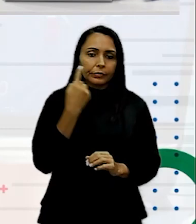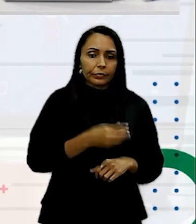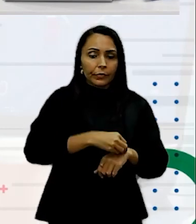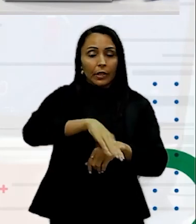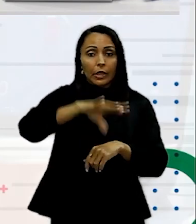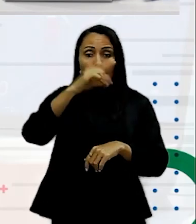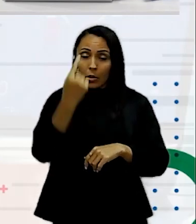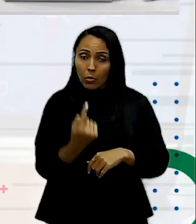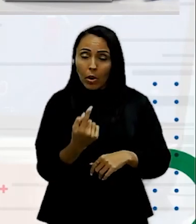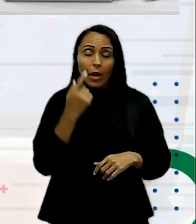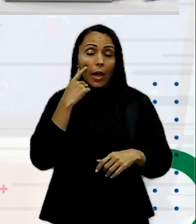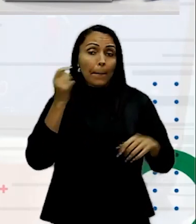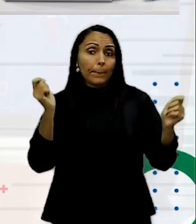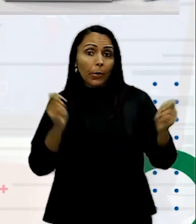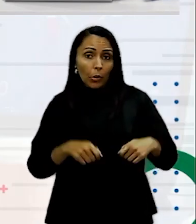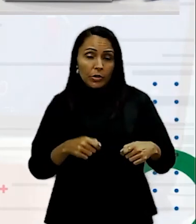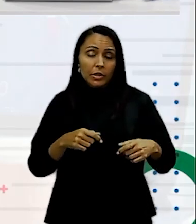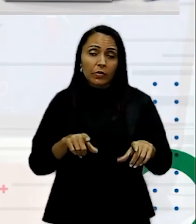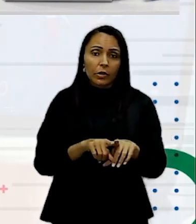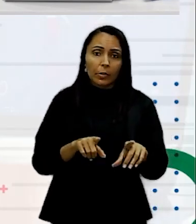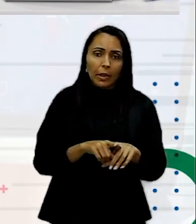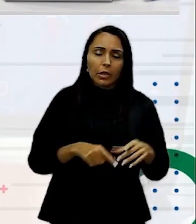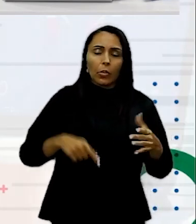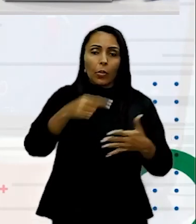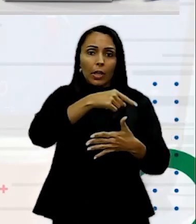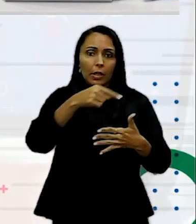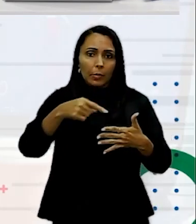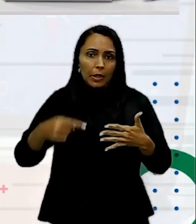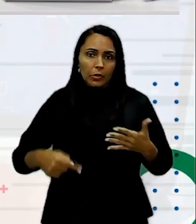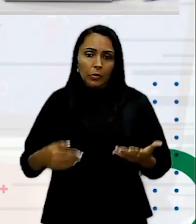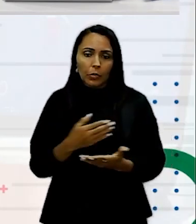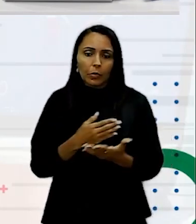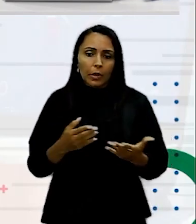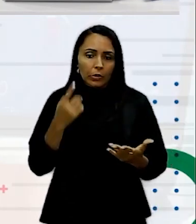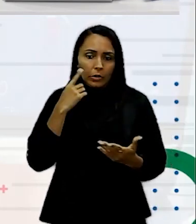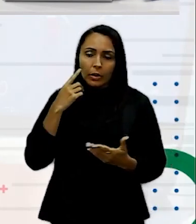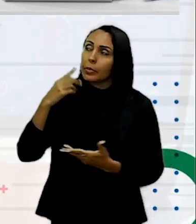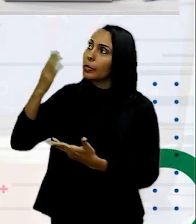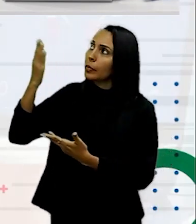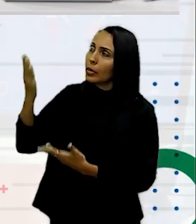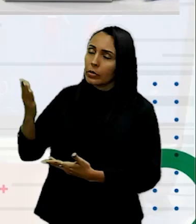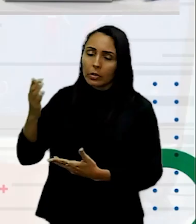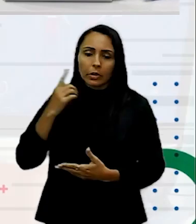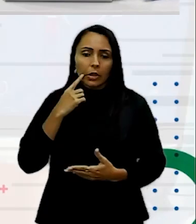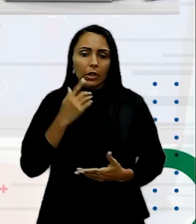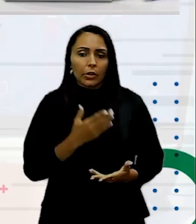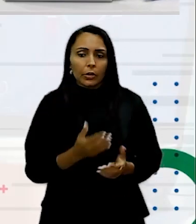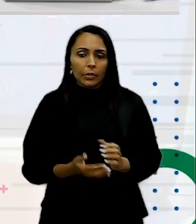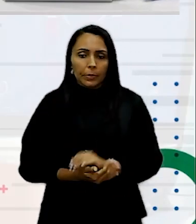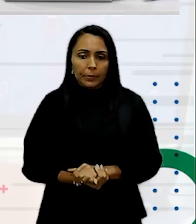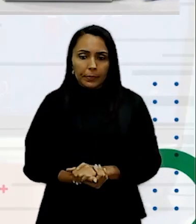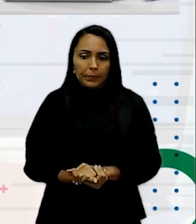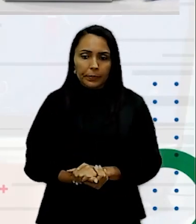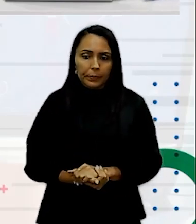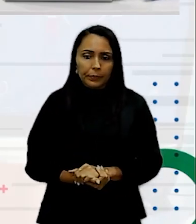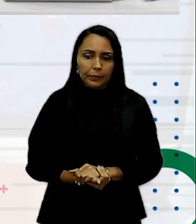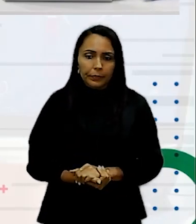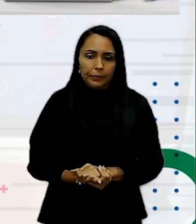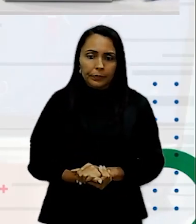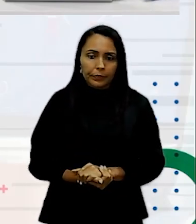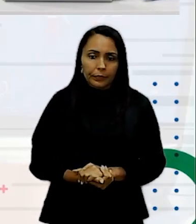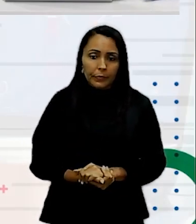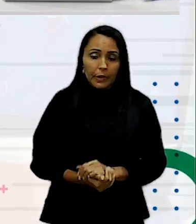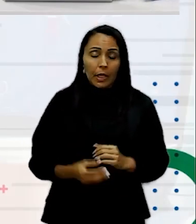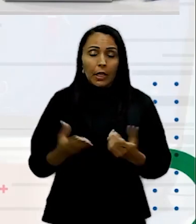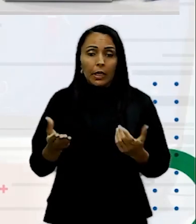É possível Hierarquizar Os elementos Por meio Do peso Da tipografia Tracking Tracking E por Na